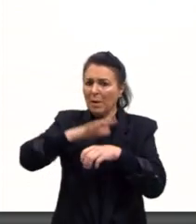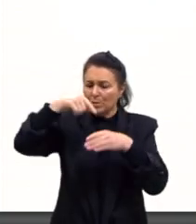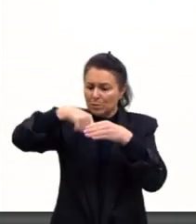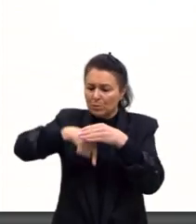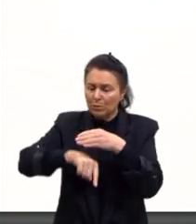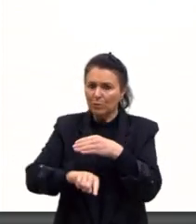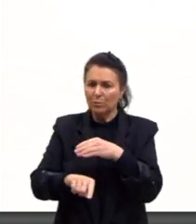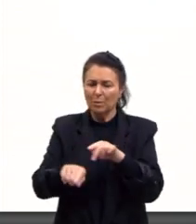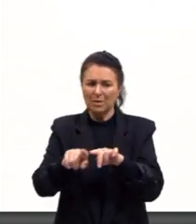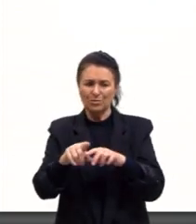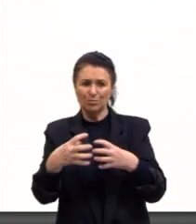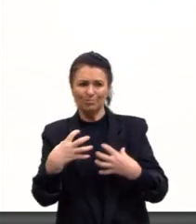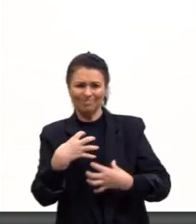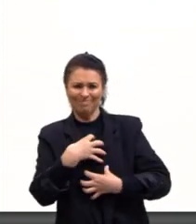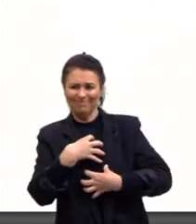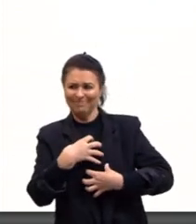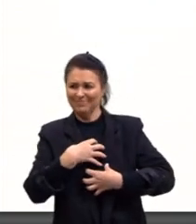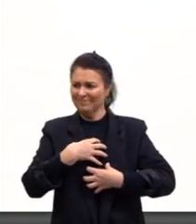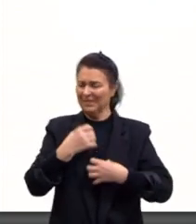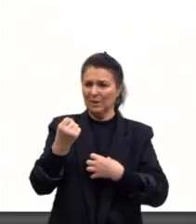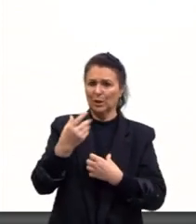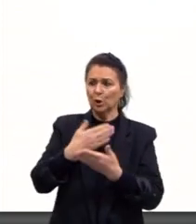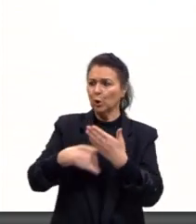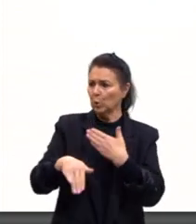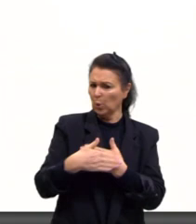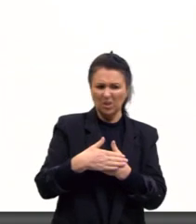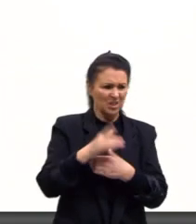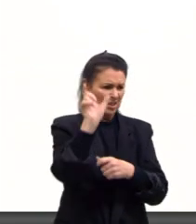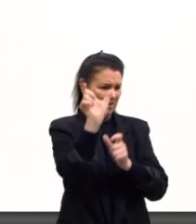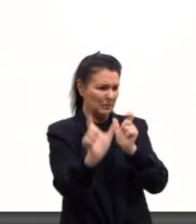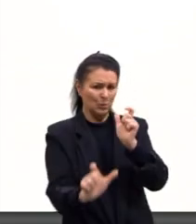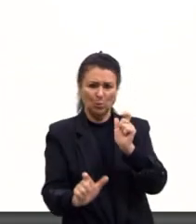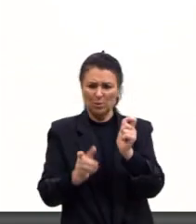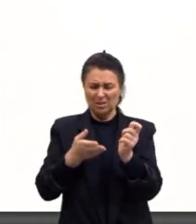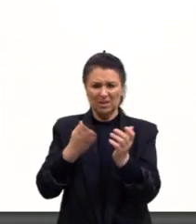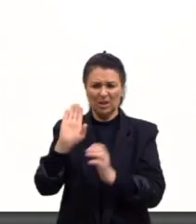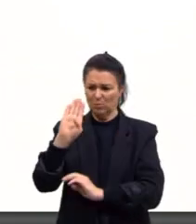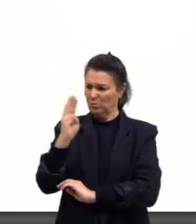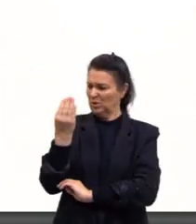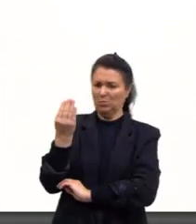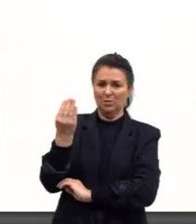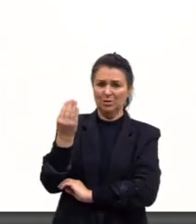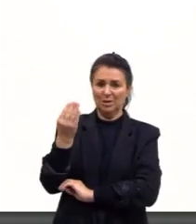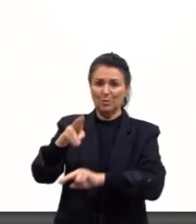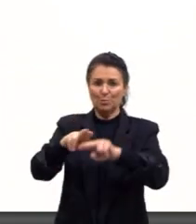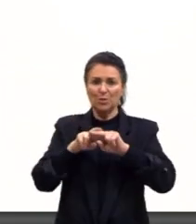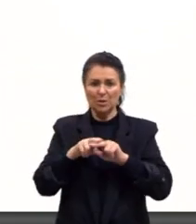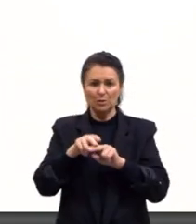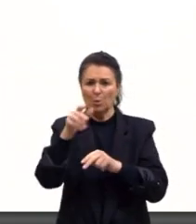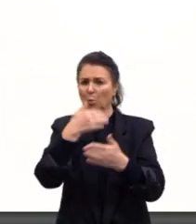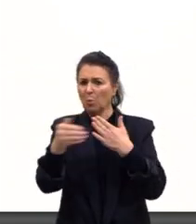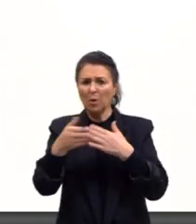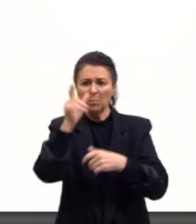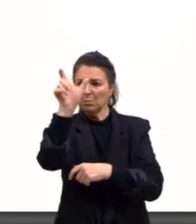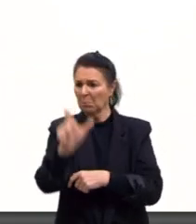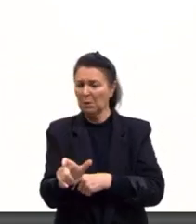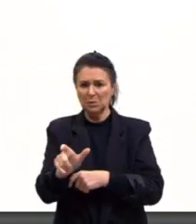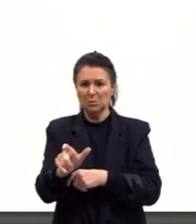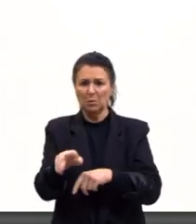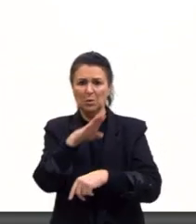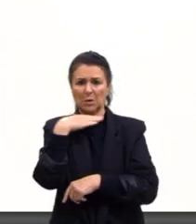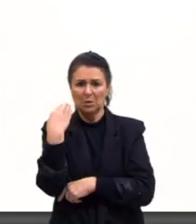muita paranoia também. Todo mundo era um traidor, então, todo mundo acabava sendo guilhotinado. E nisso, os próprios jacobinos foram